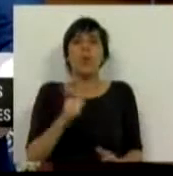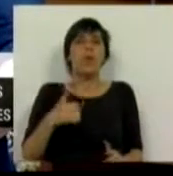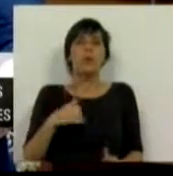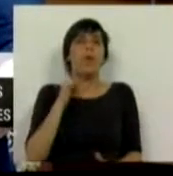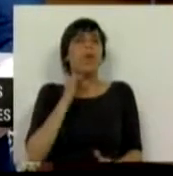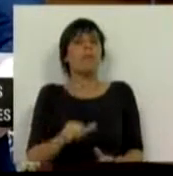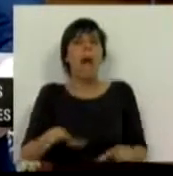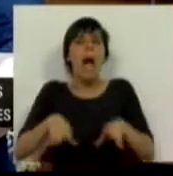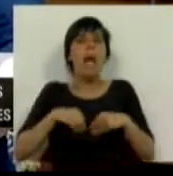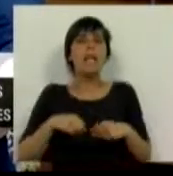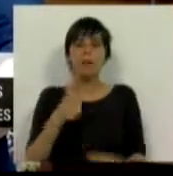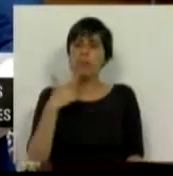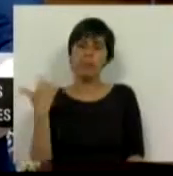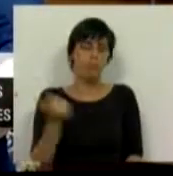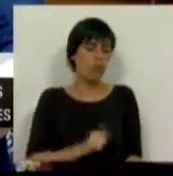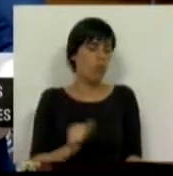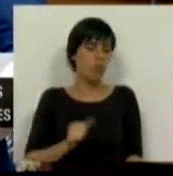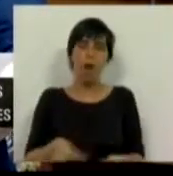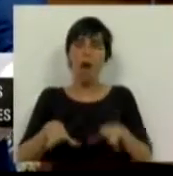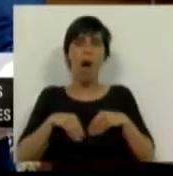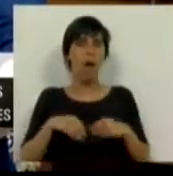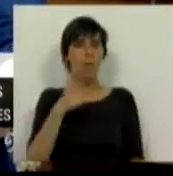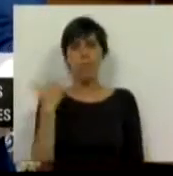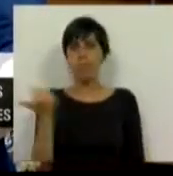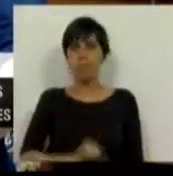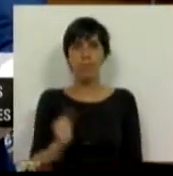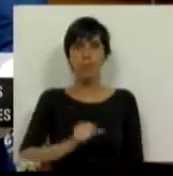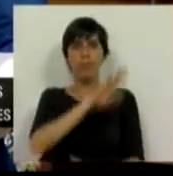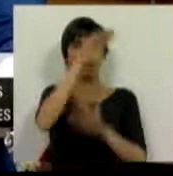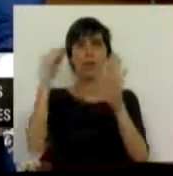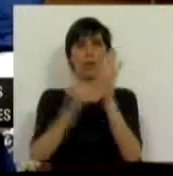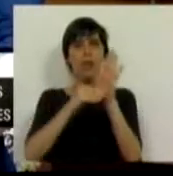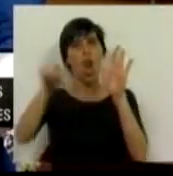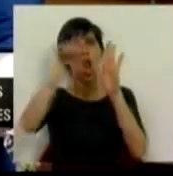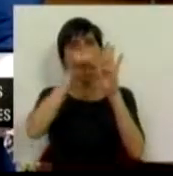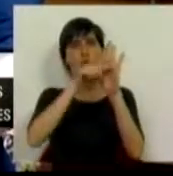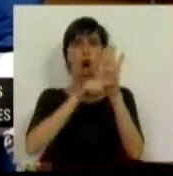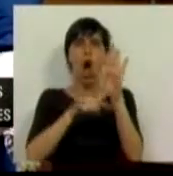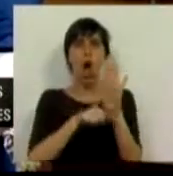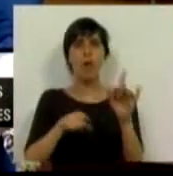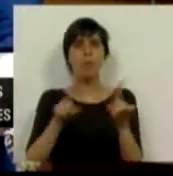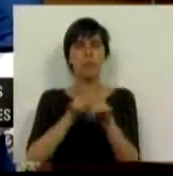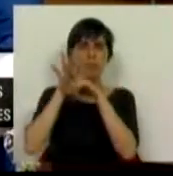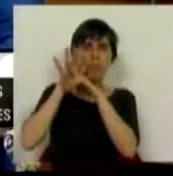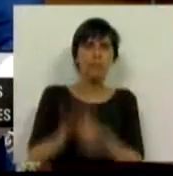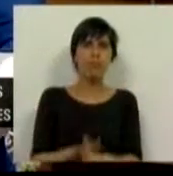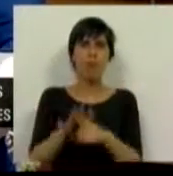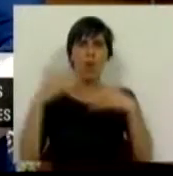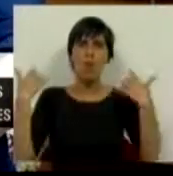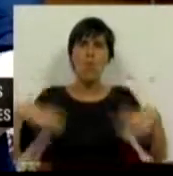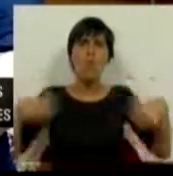tolerar, não podemos tolerar que se consagrem normas altamente discriminatórias